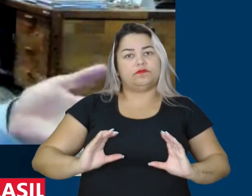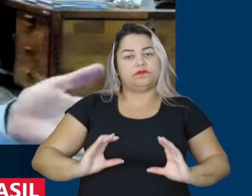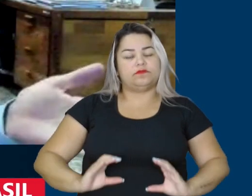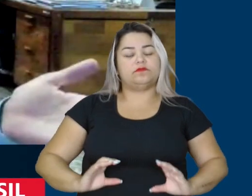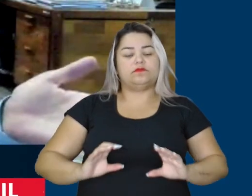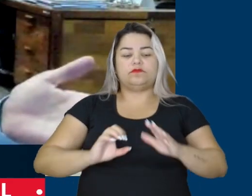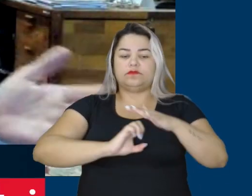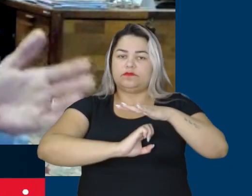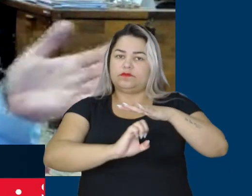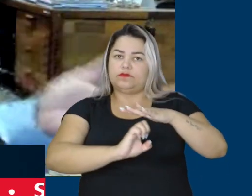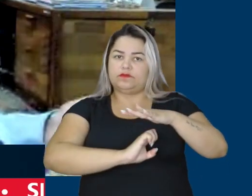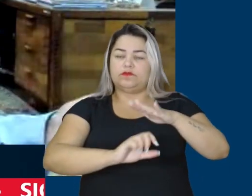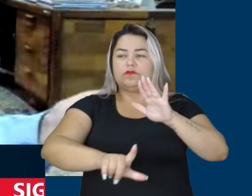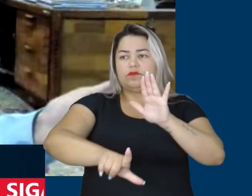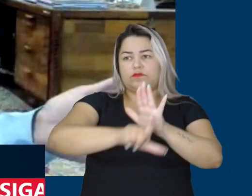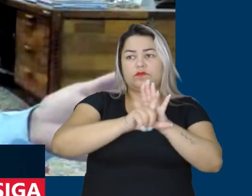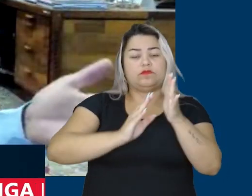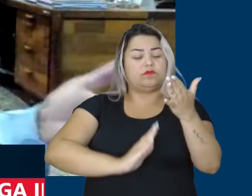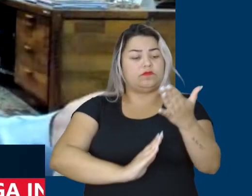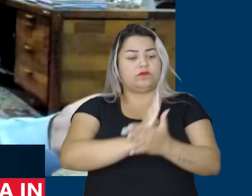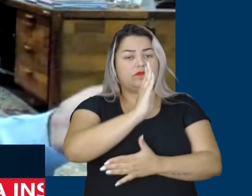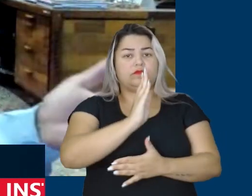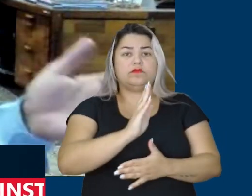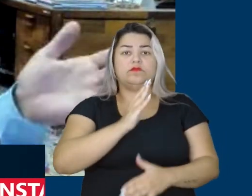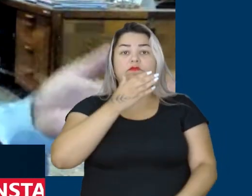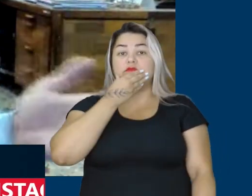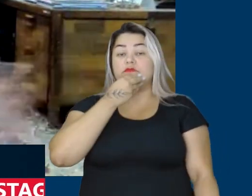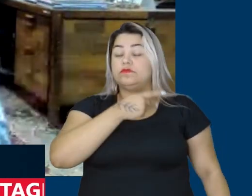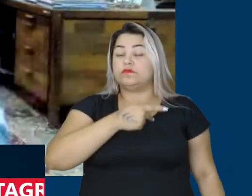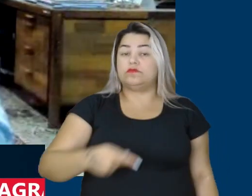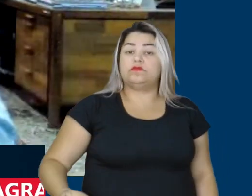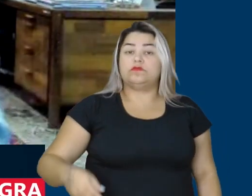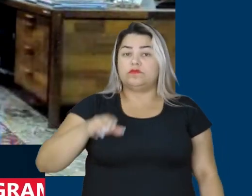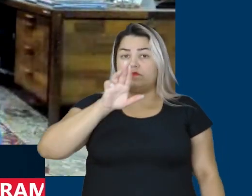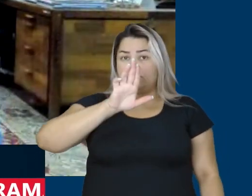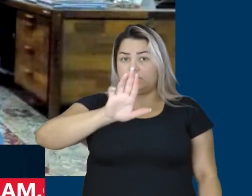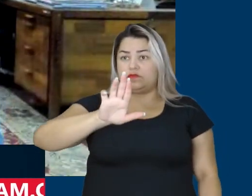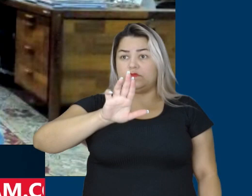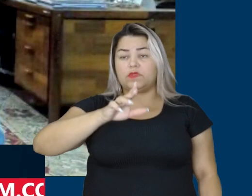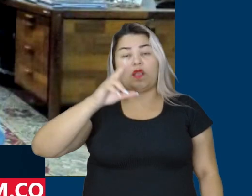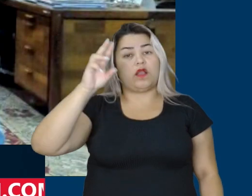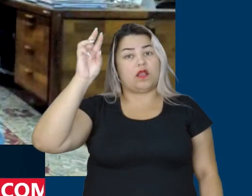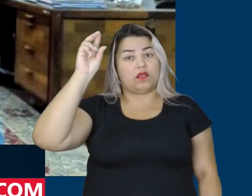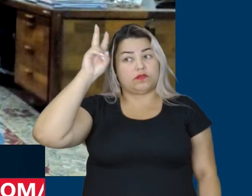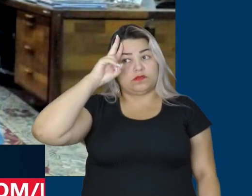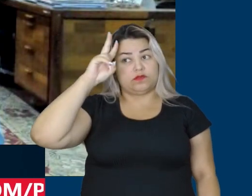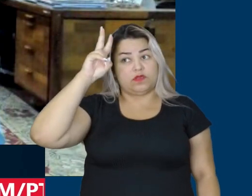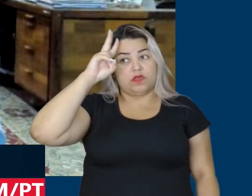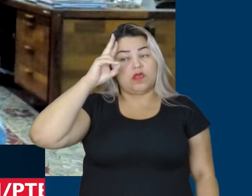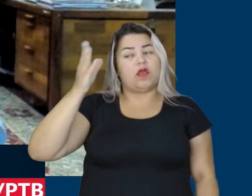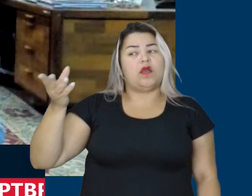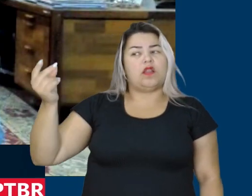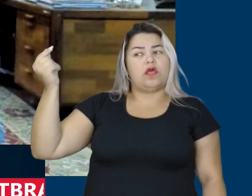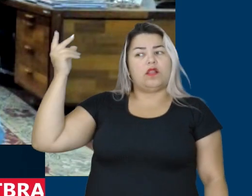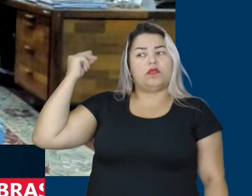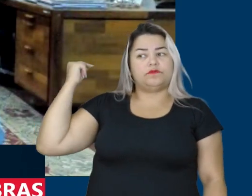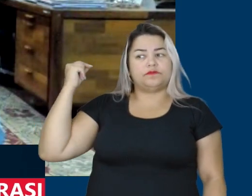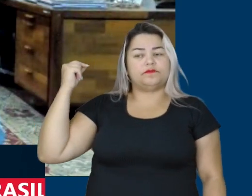promulgada pelo presidente, sancionada pelo presidente Lula, aliás, na segunda-feira retrasada,